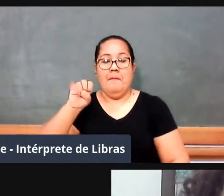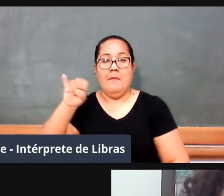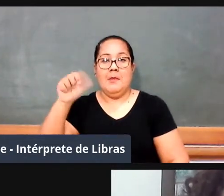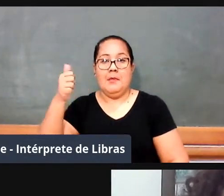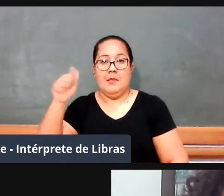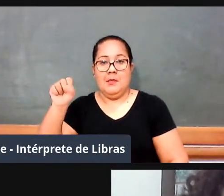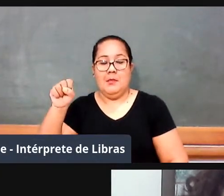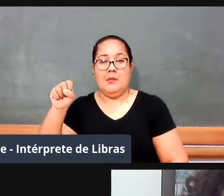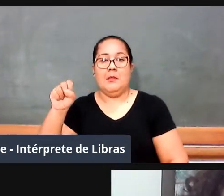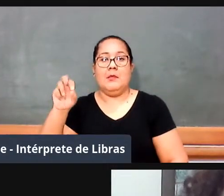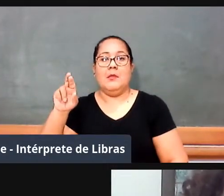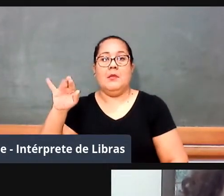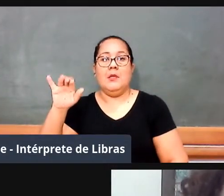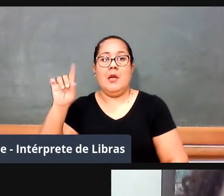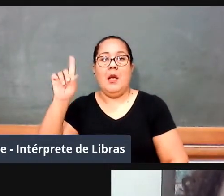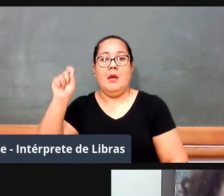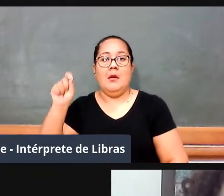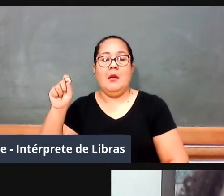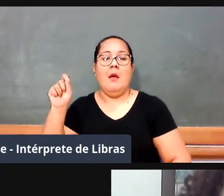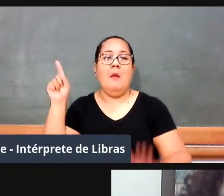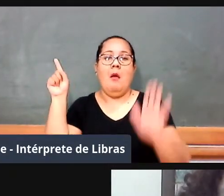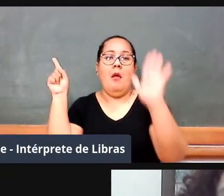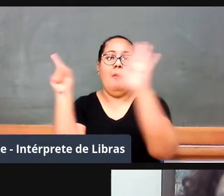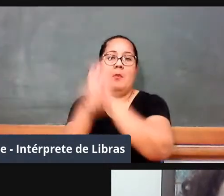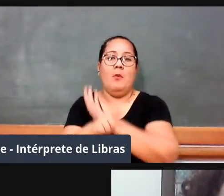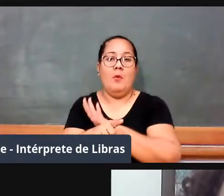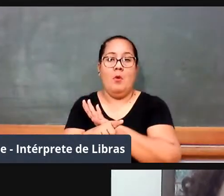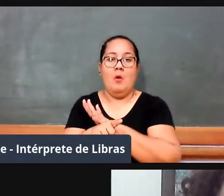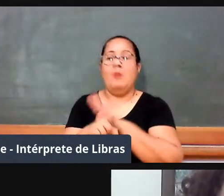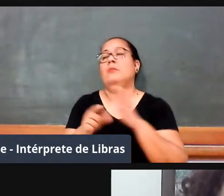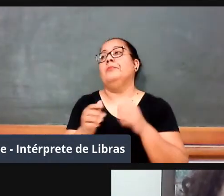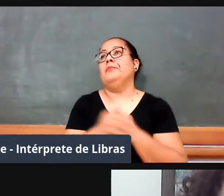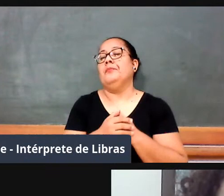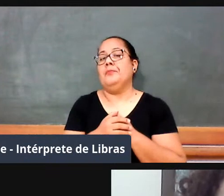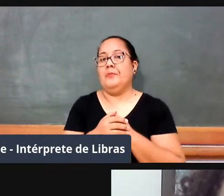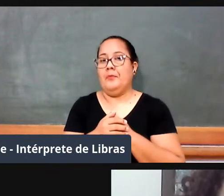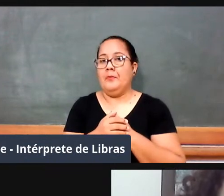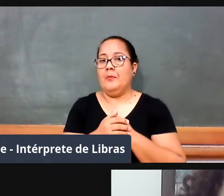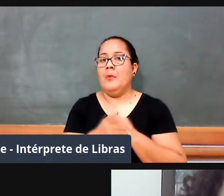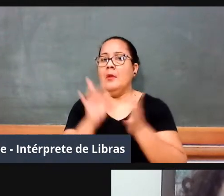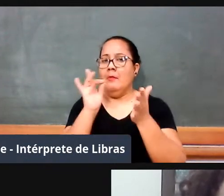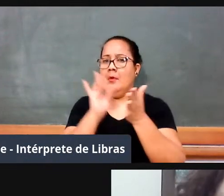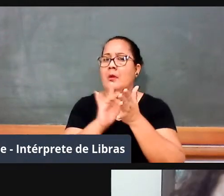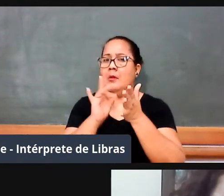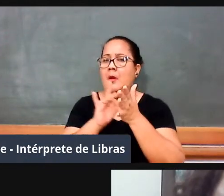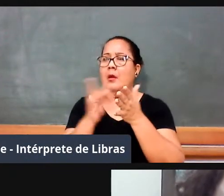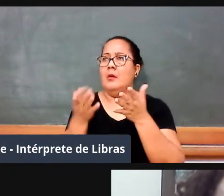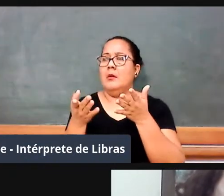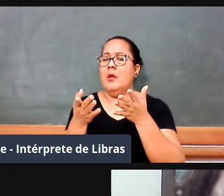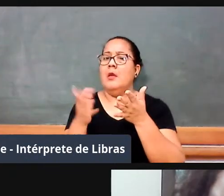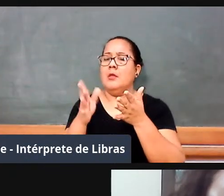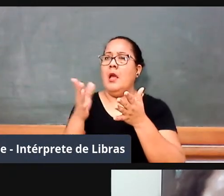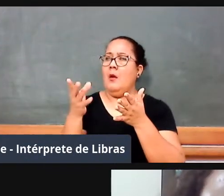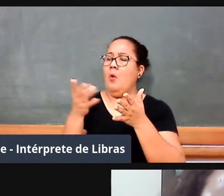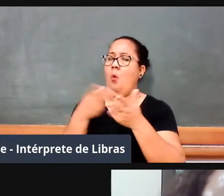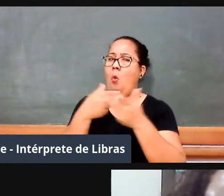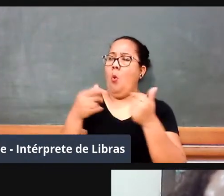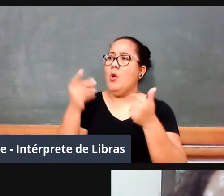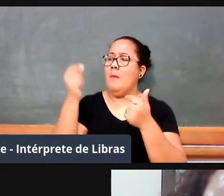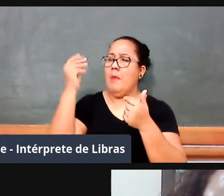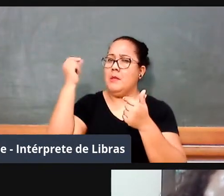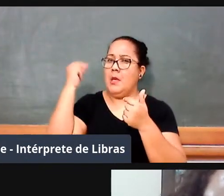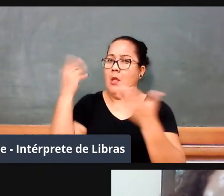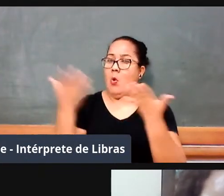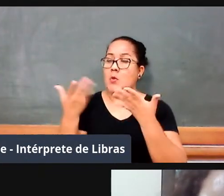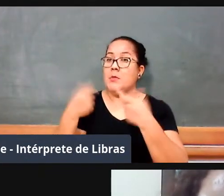seguinte, professor Wagner, hoje precisamos resgatar algo que foi de grande importância para o ensino